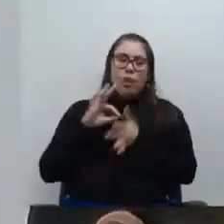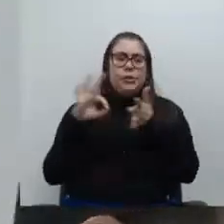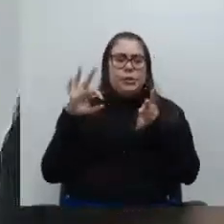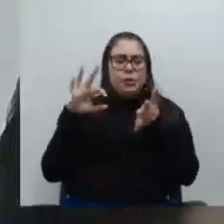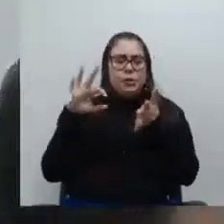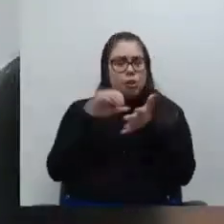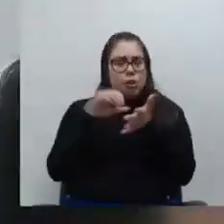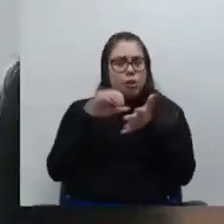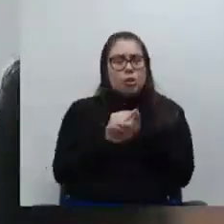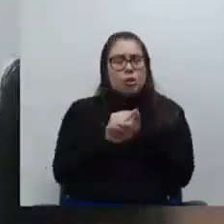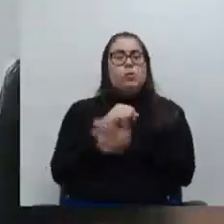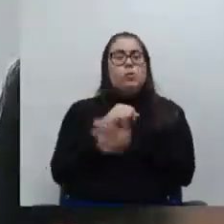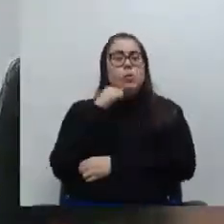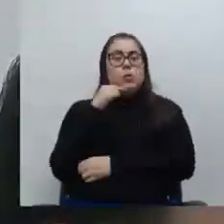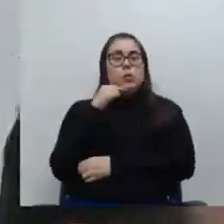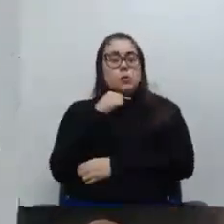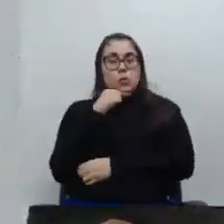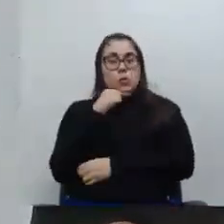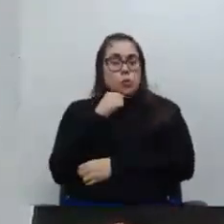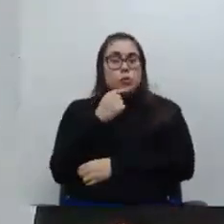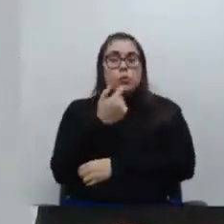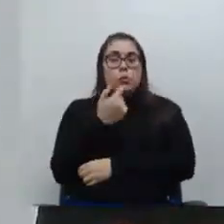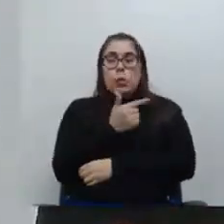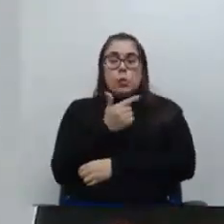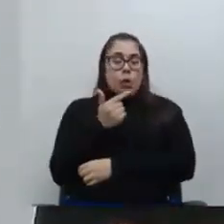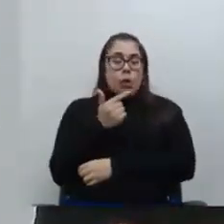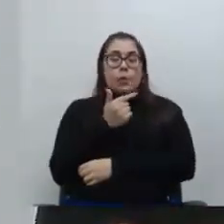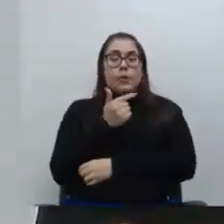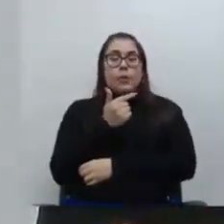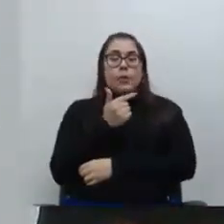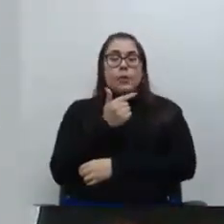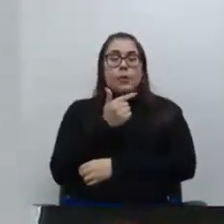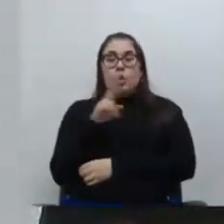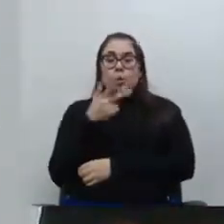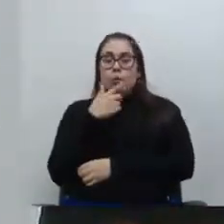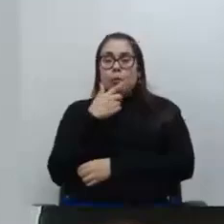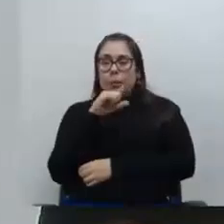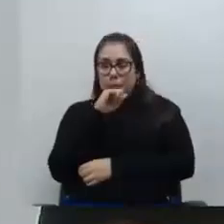em que não presente o nome do pai.